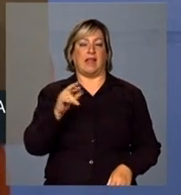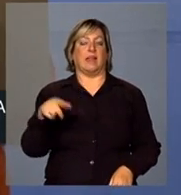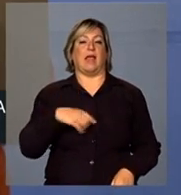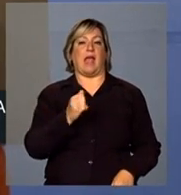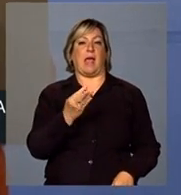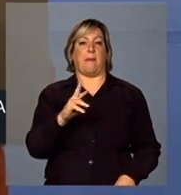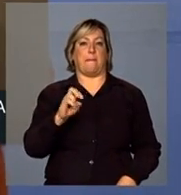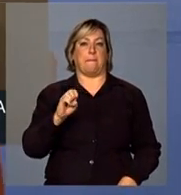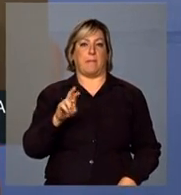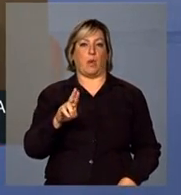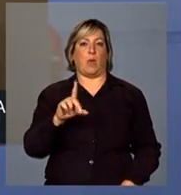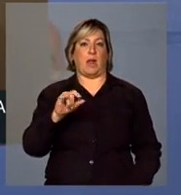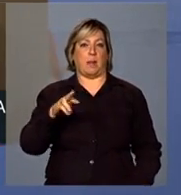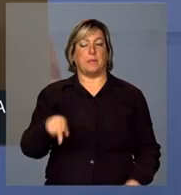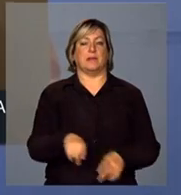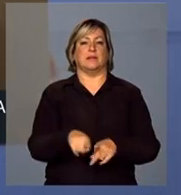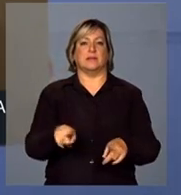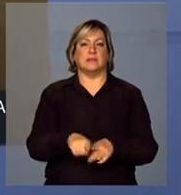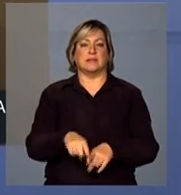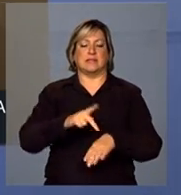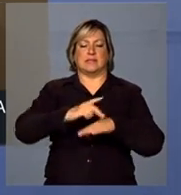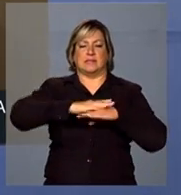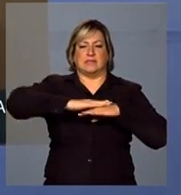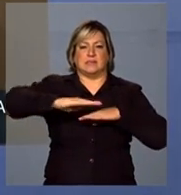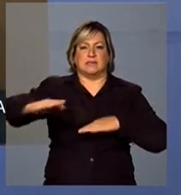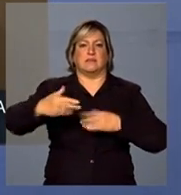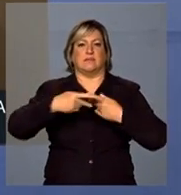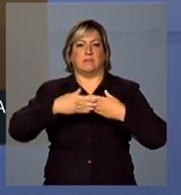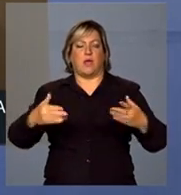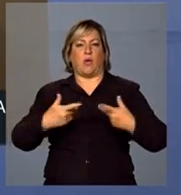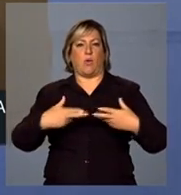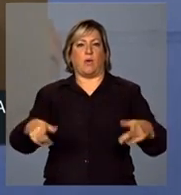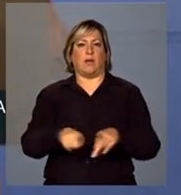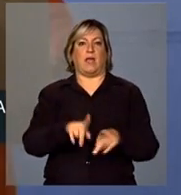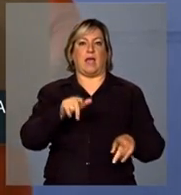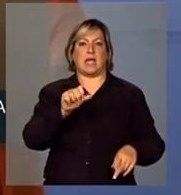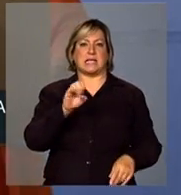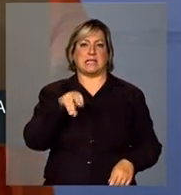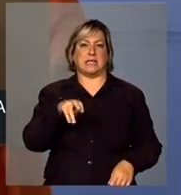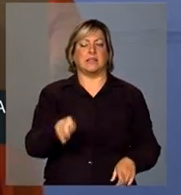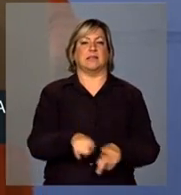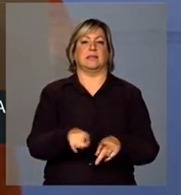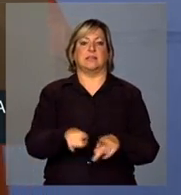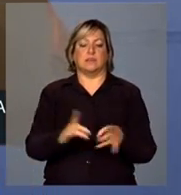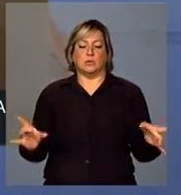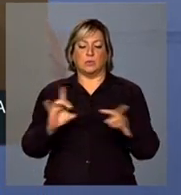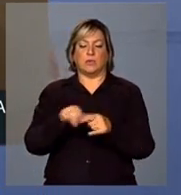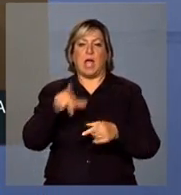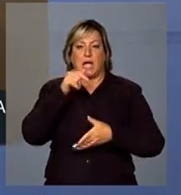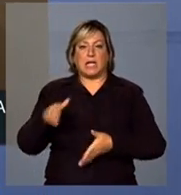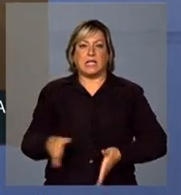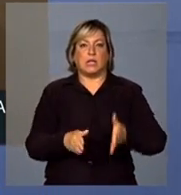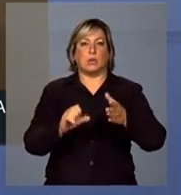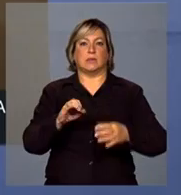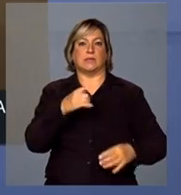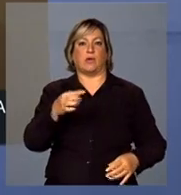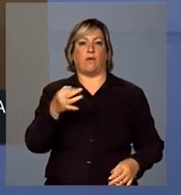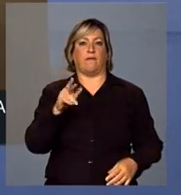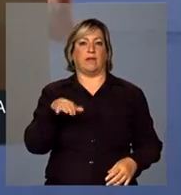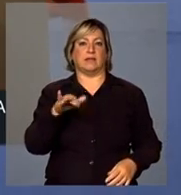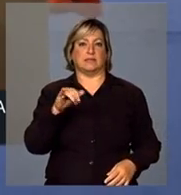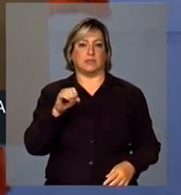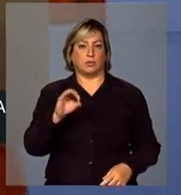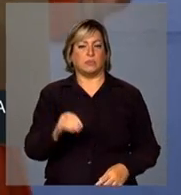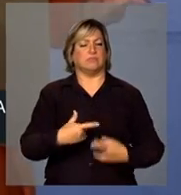estradas federais, o Gazene, a integração do São Francisco. E eu queria dizer,